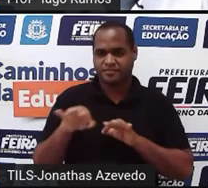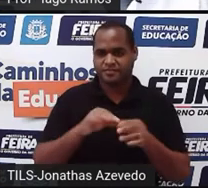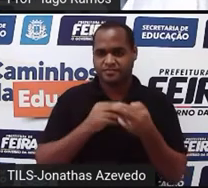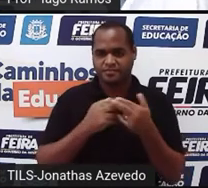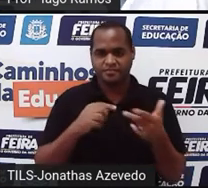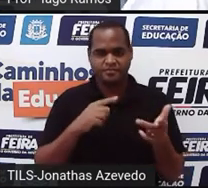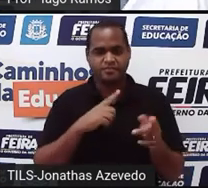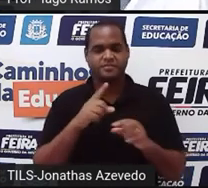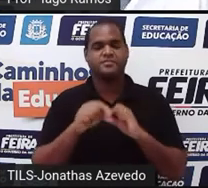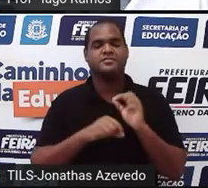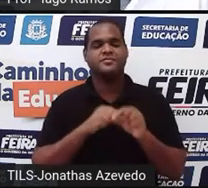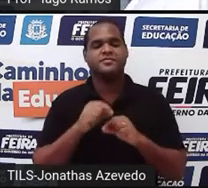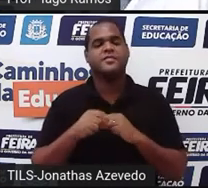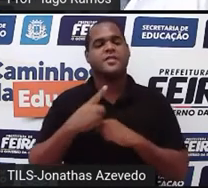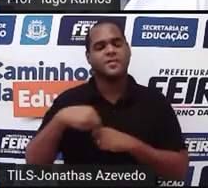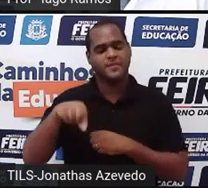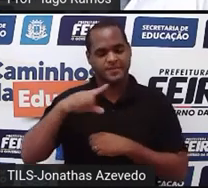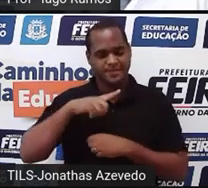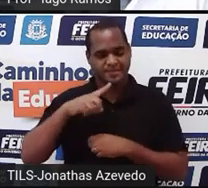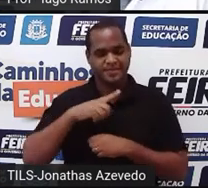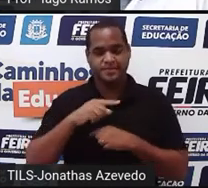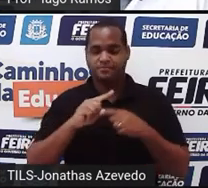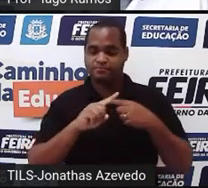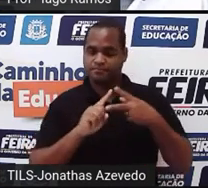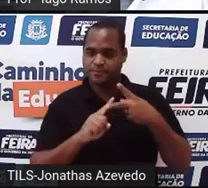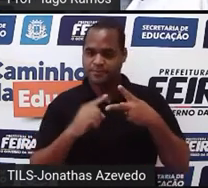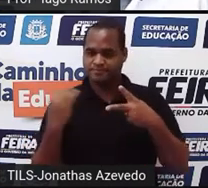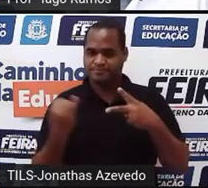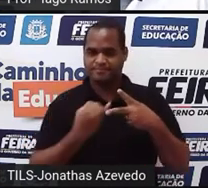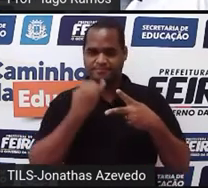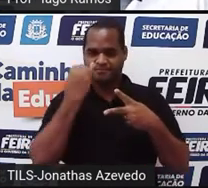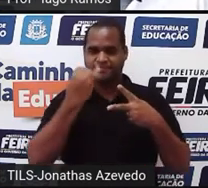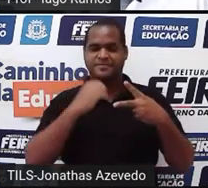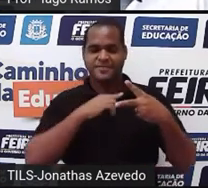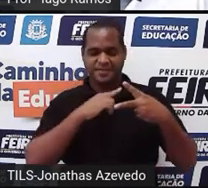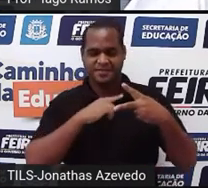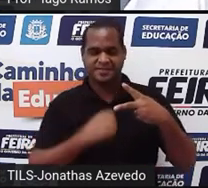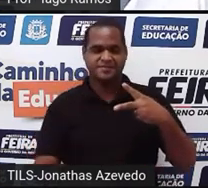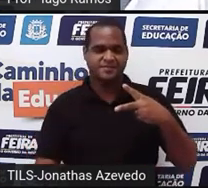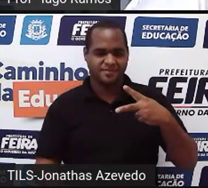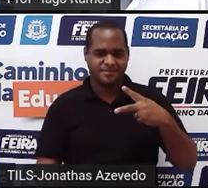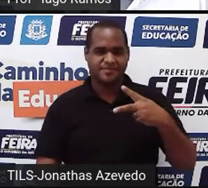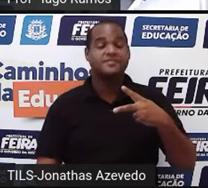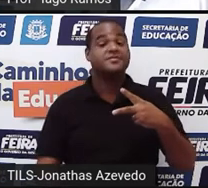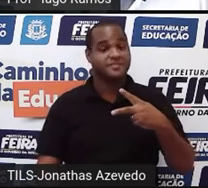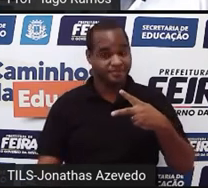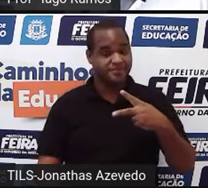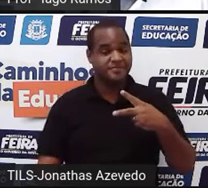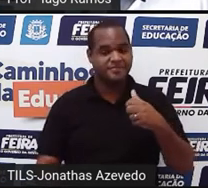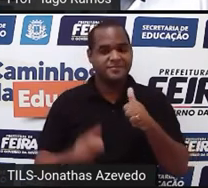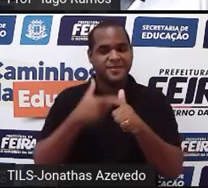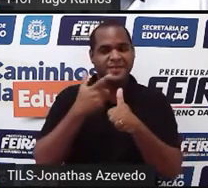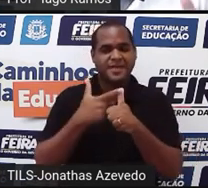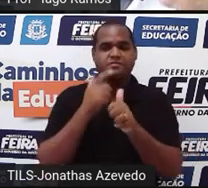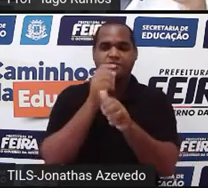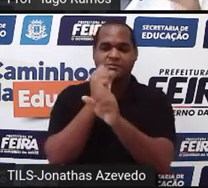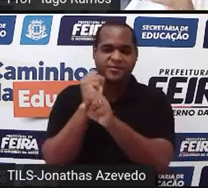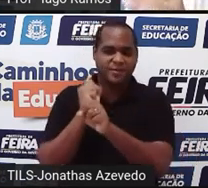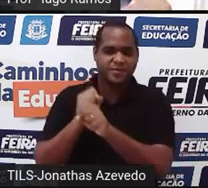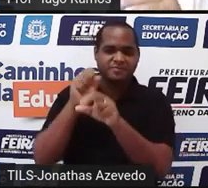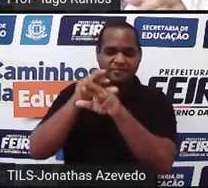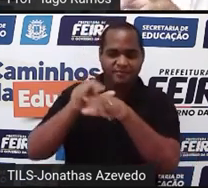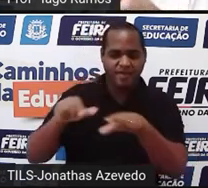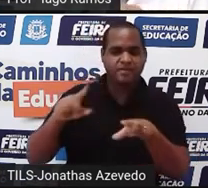adição, a gente segue duas intenções, dois passos. A primeira intenção é somar as